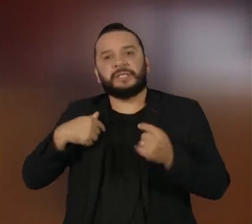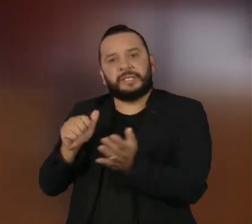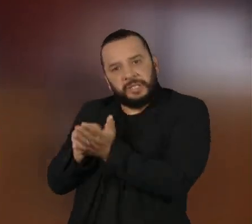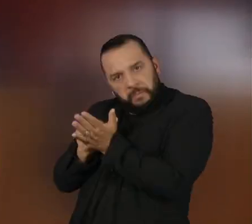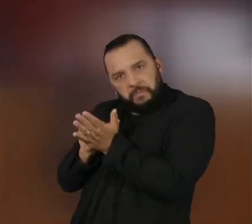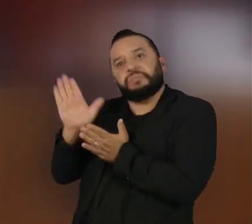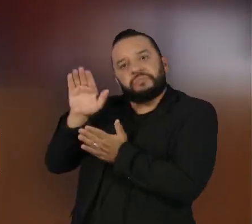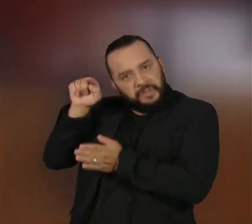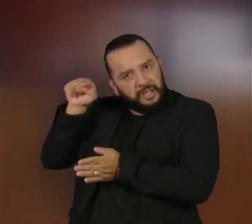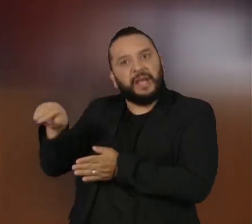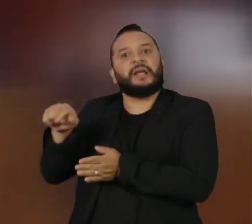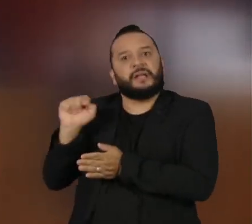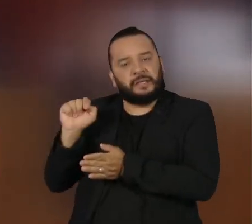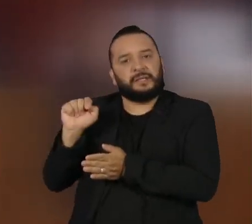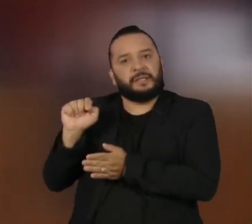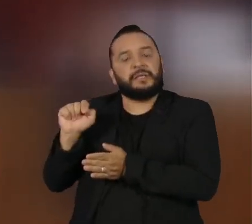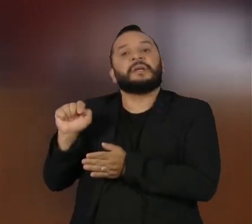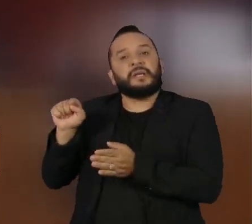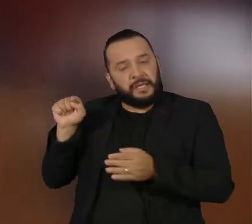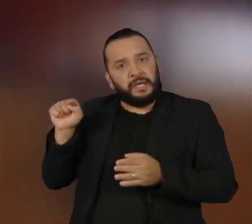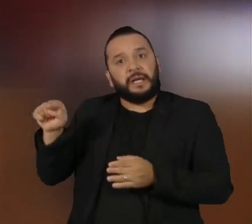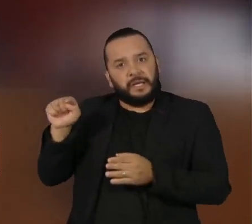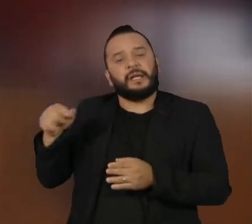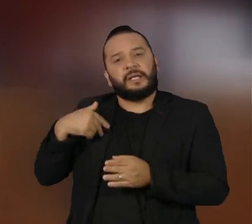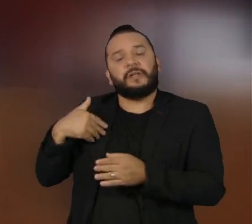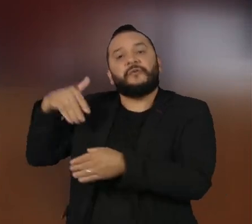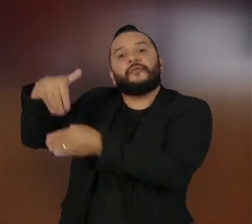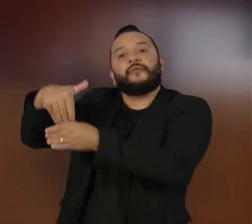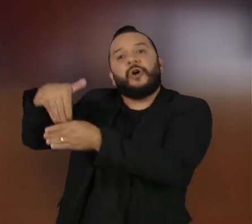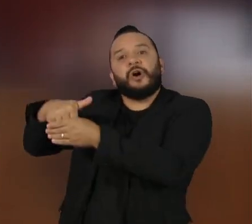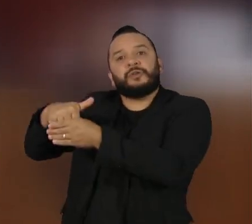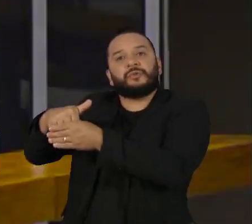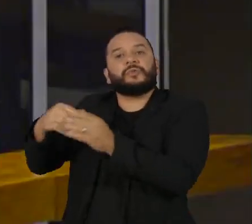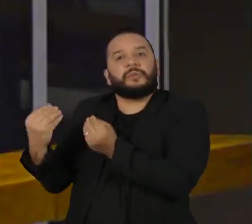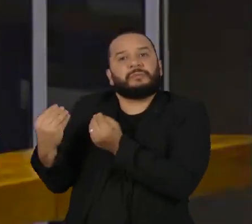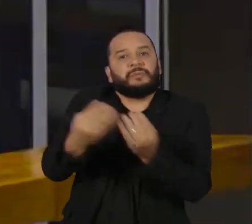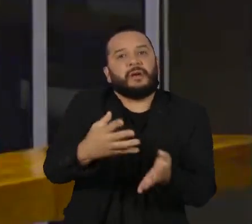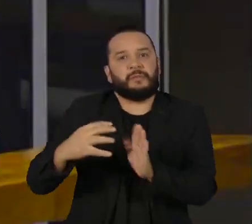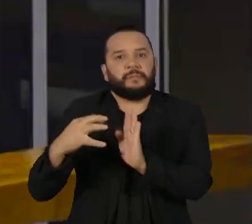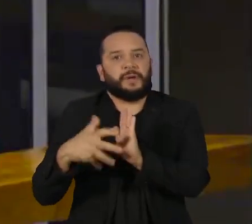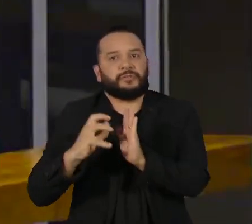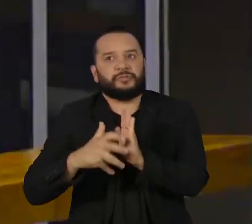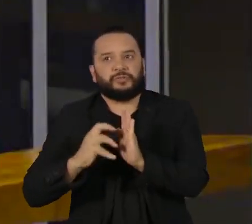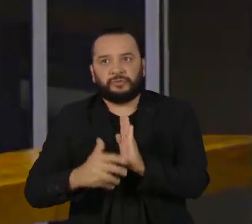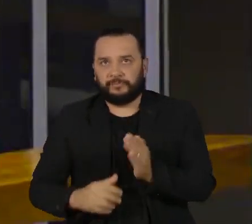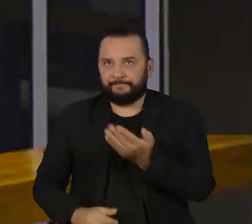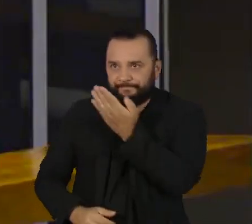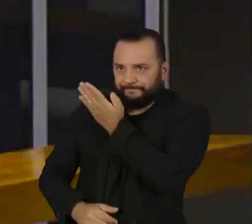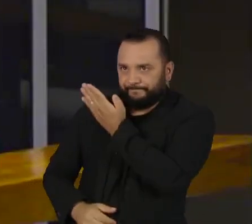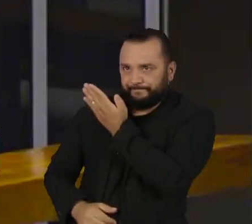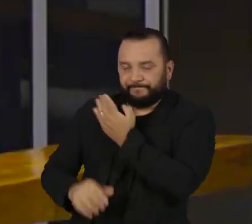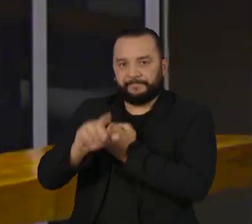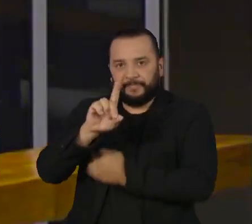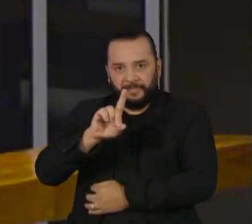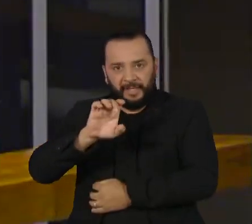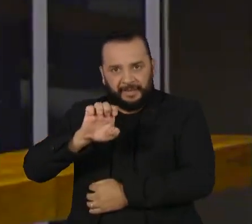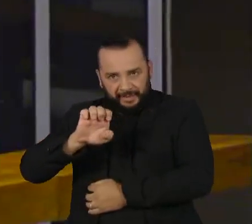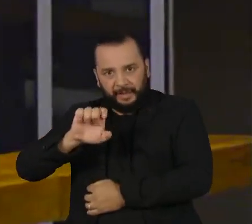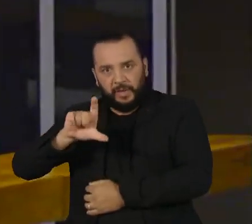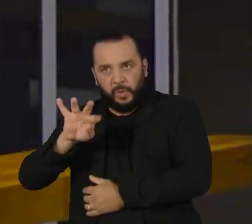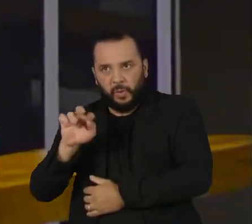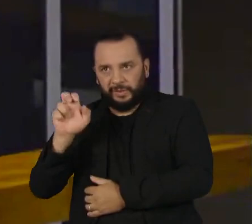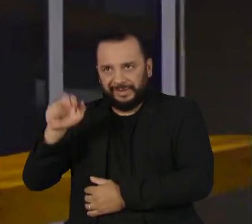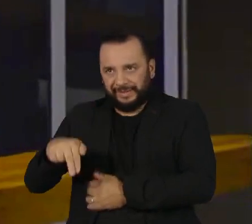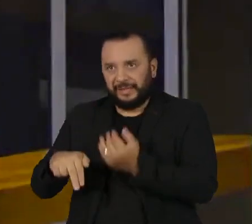publicação, mantendo-se o cômputo dos votos em favor da legenda. Os ministros entenderam que Deltan Dallagnol